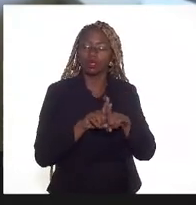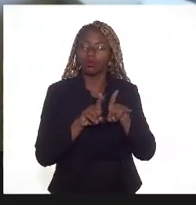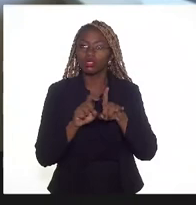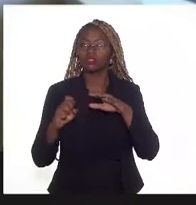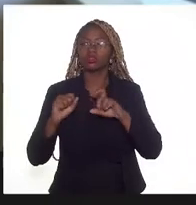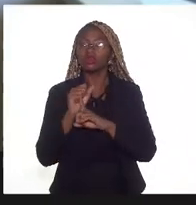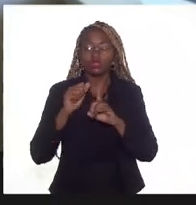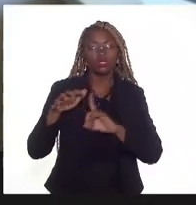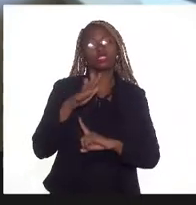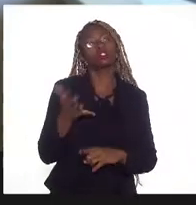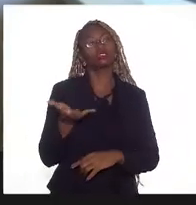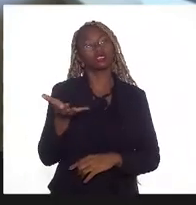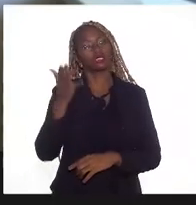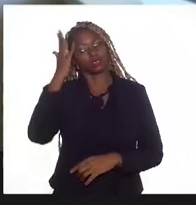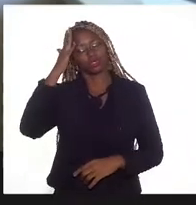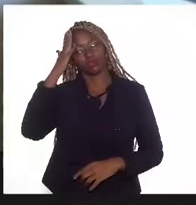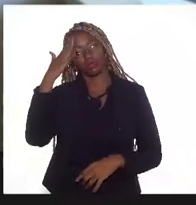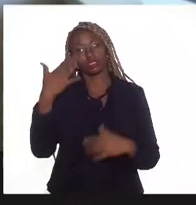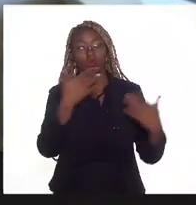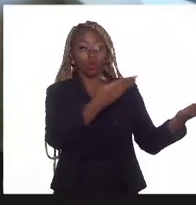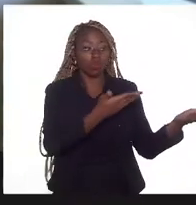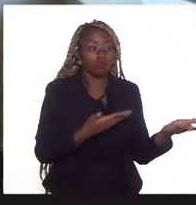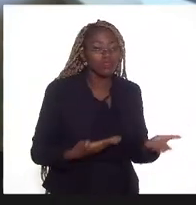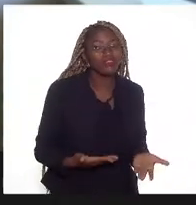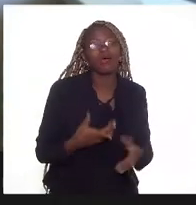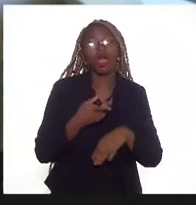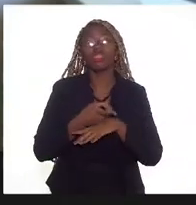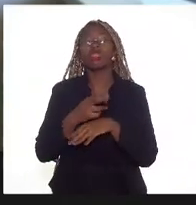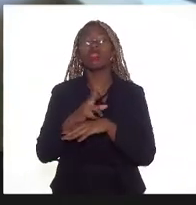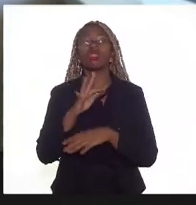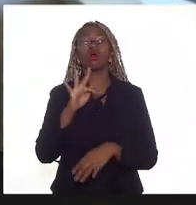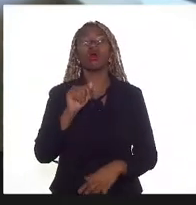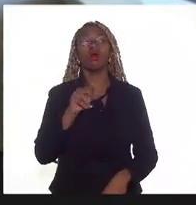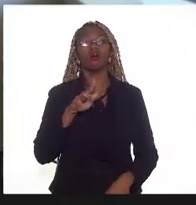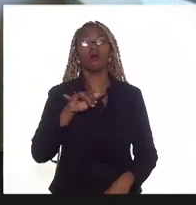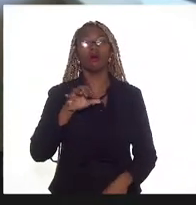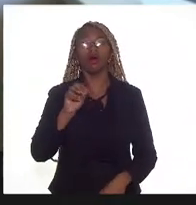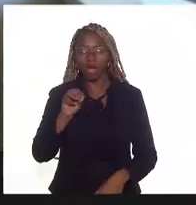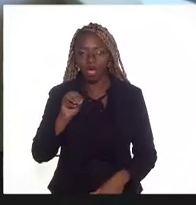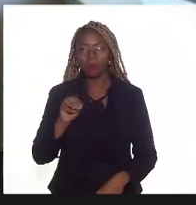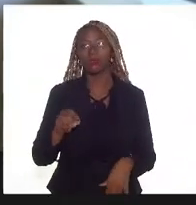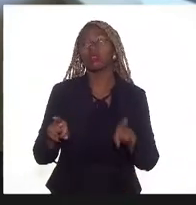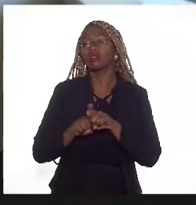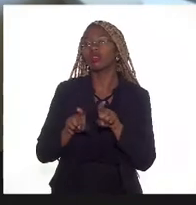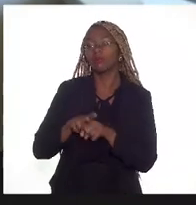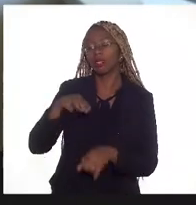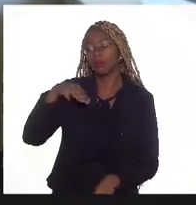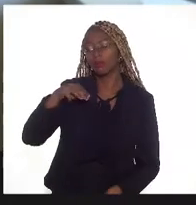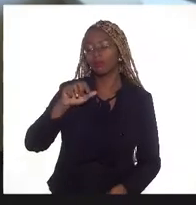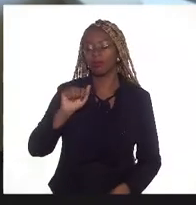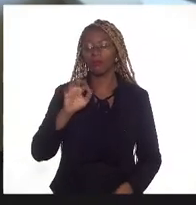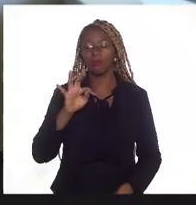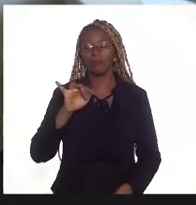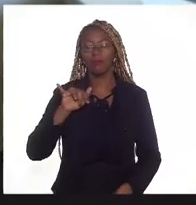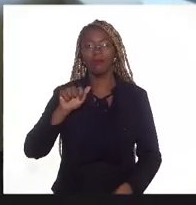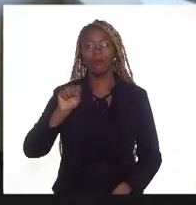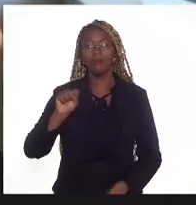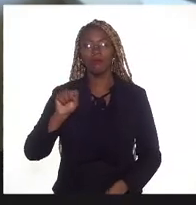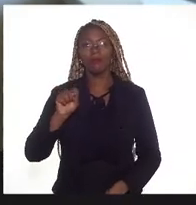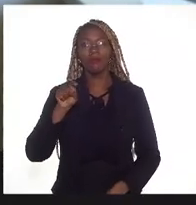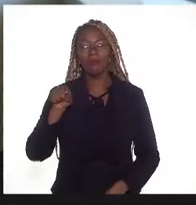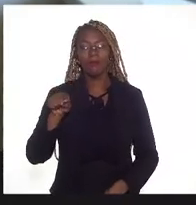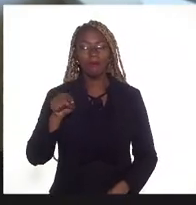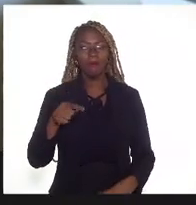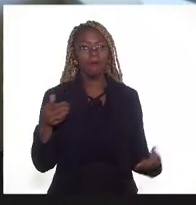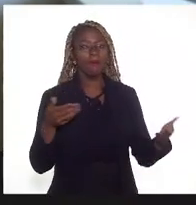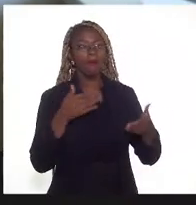convidar o doutor Flávio Viana e o Matias Lopes para fazer